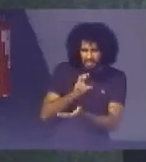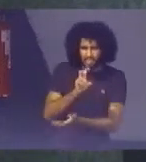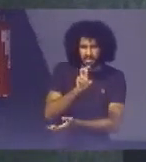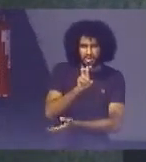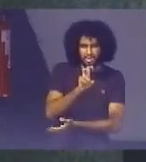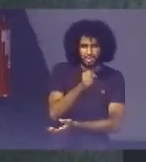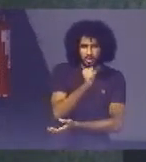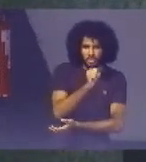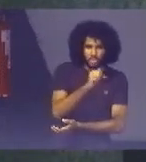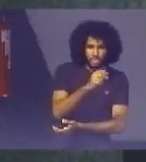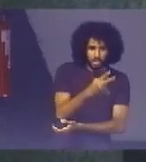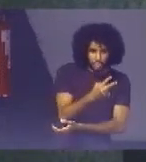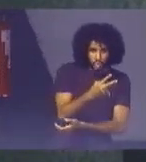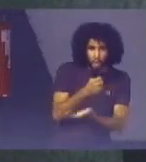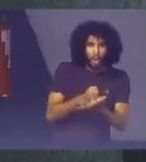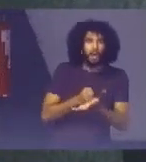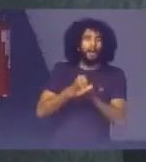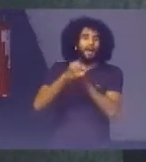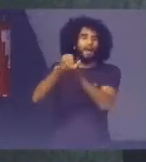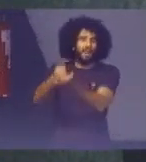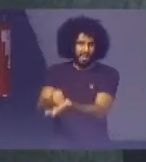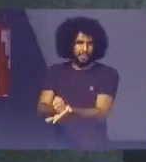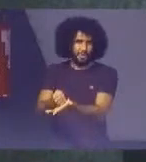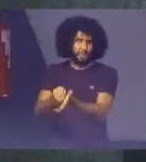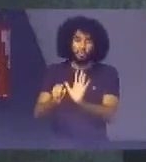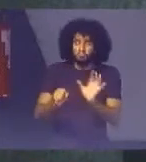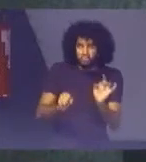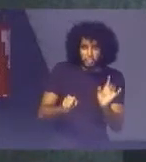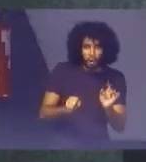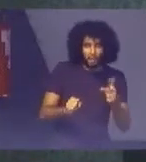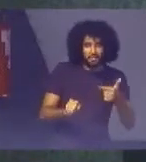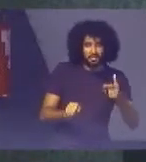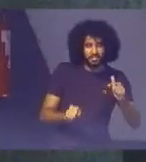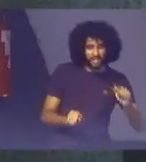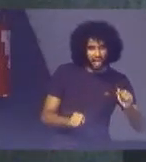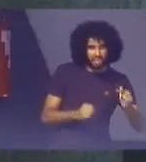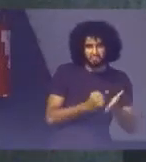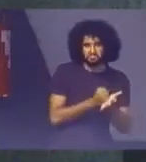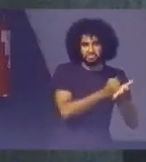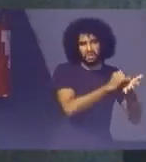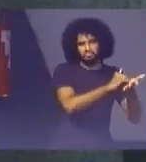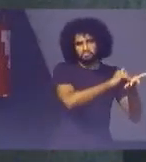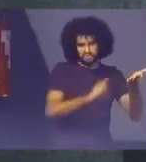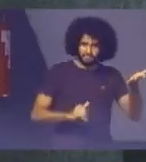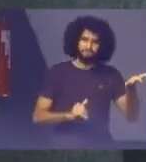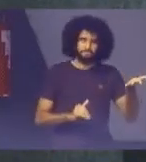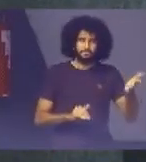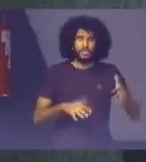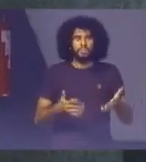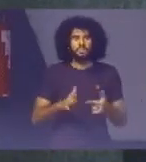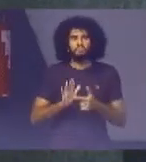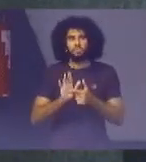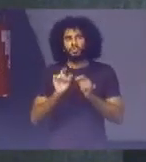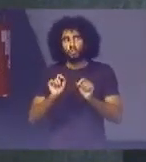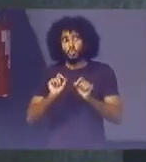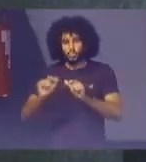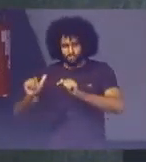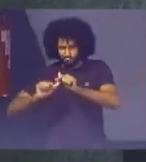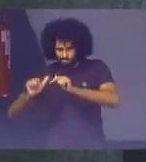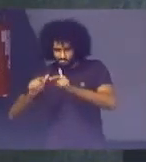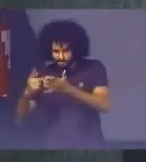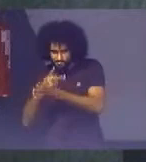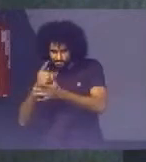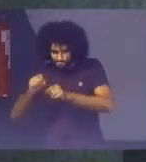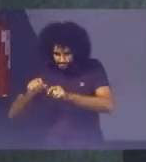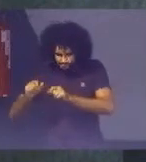582 Apoiaram E apenas 27 Não apoiaram Então isso mostrou Que o trabalho Que vinha sendo feito Estava